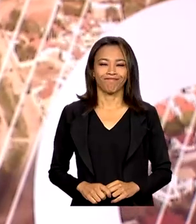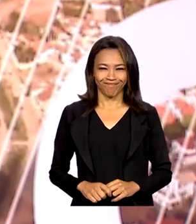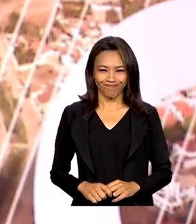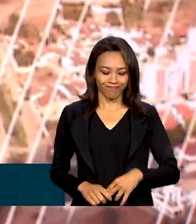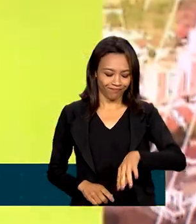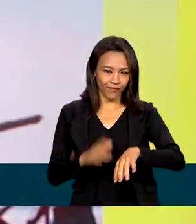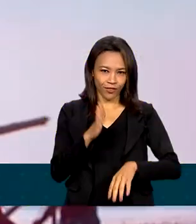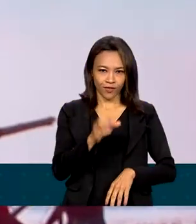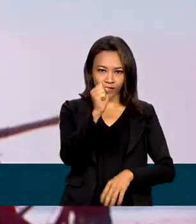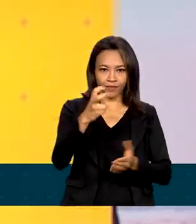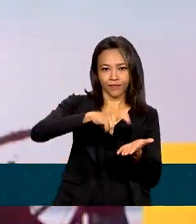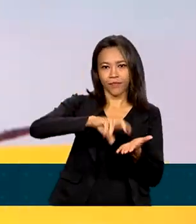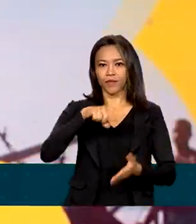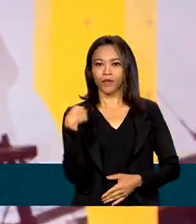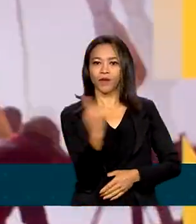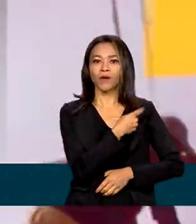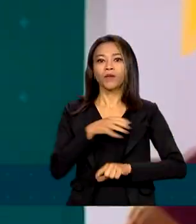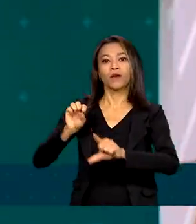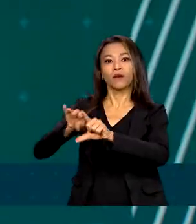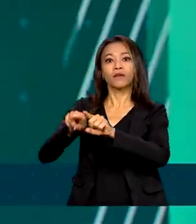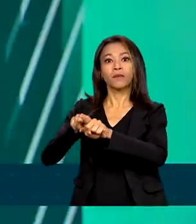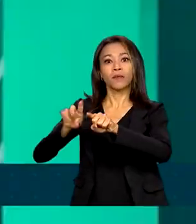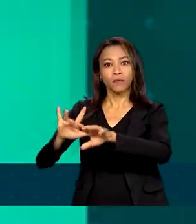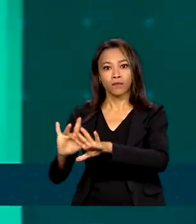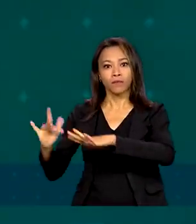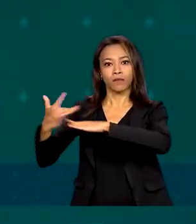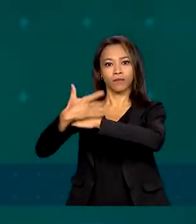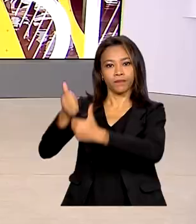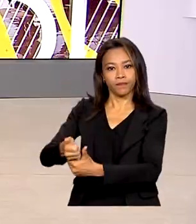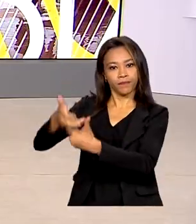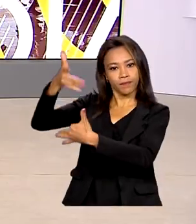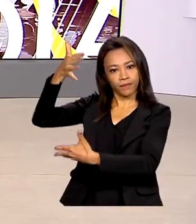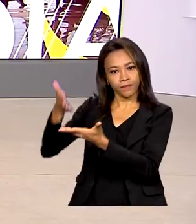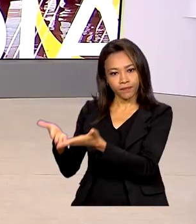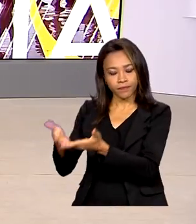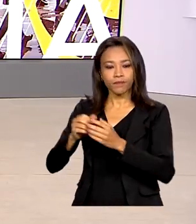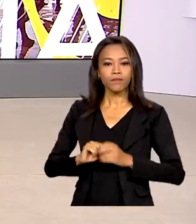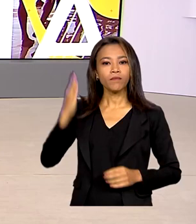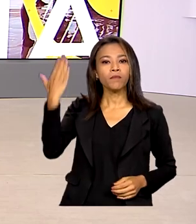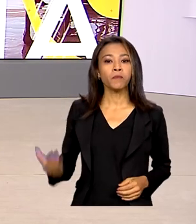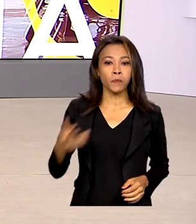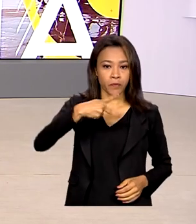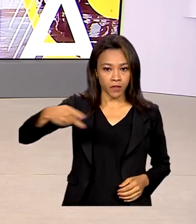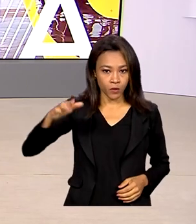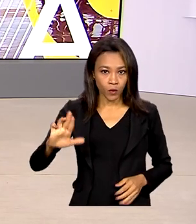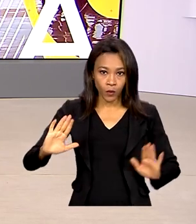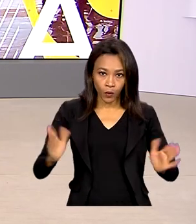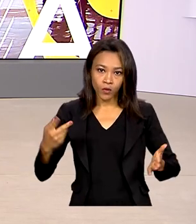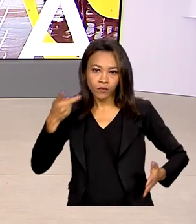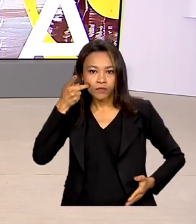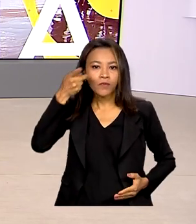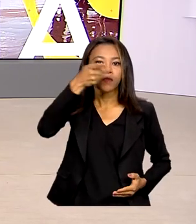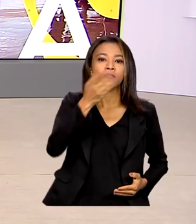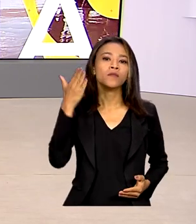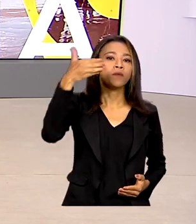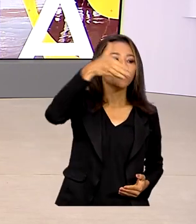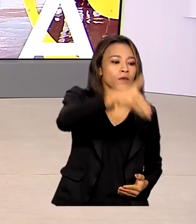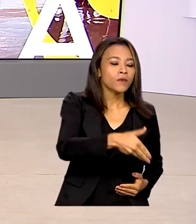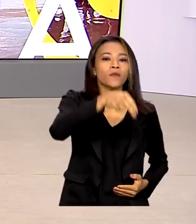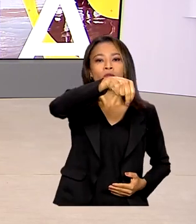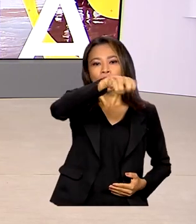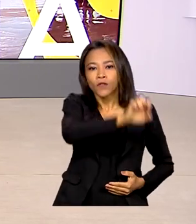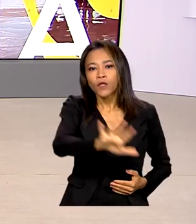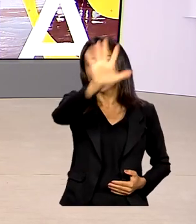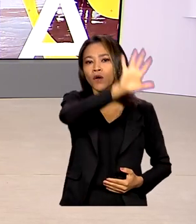Oito horas da manhã, estamos ao vivo também pelas redes sociais. O presidente Lula visita hoje a região Nordeste. Em